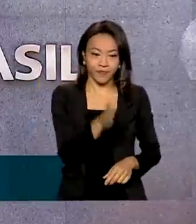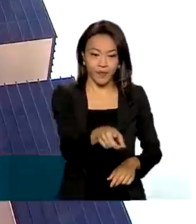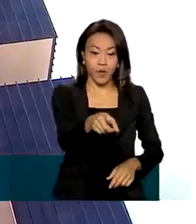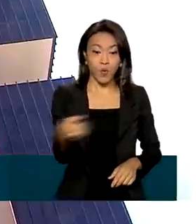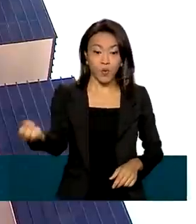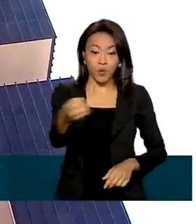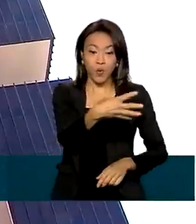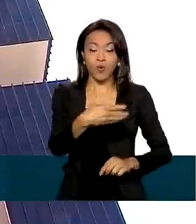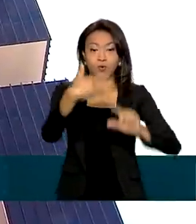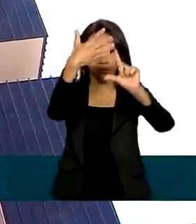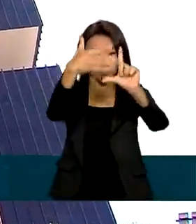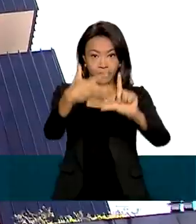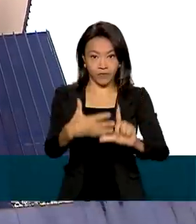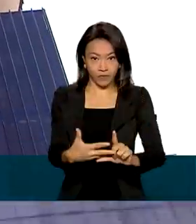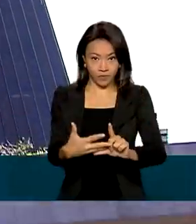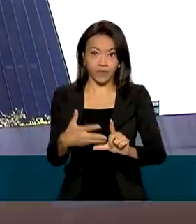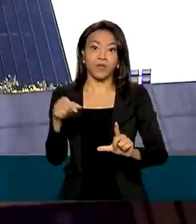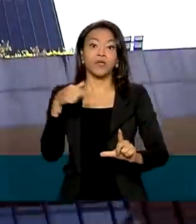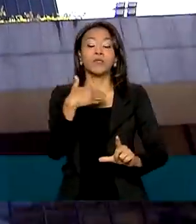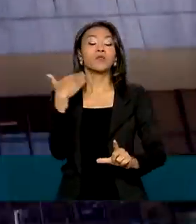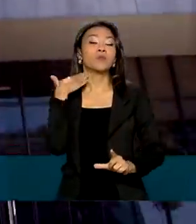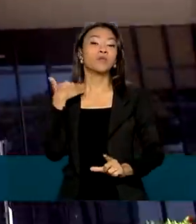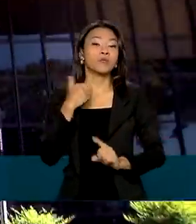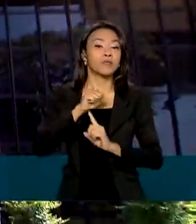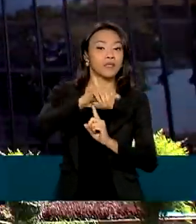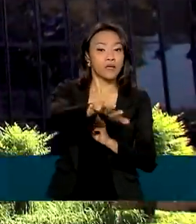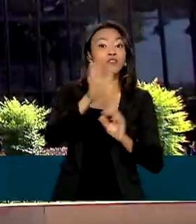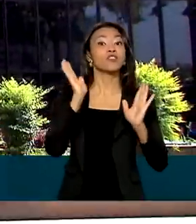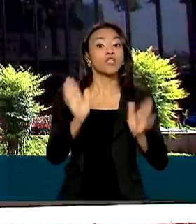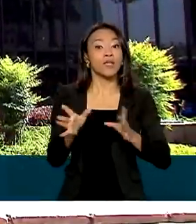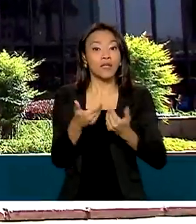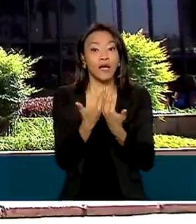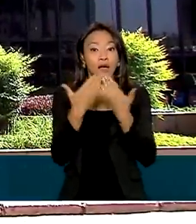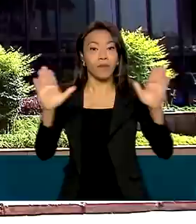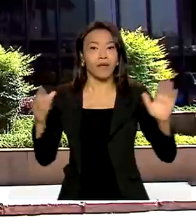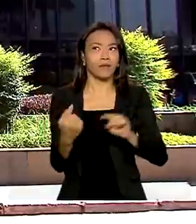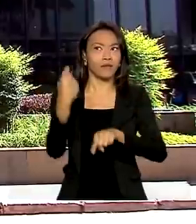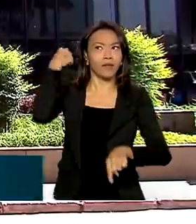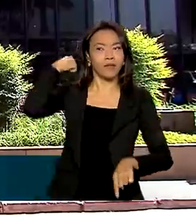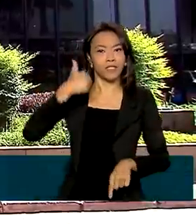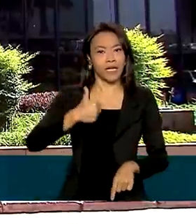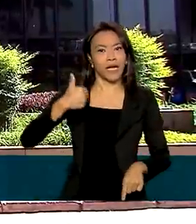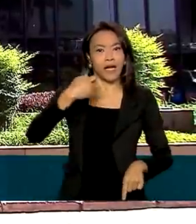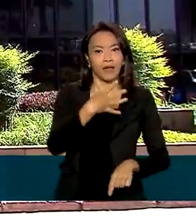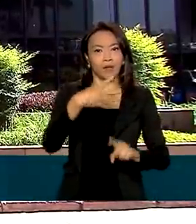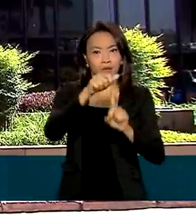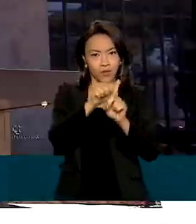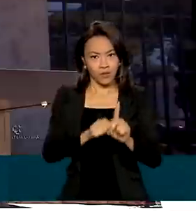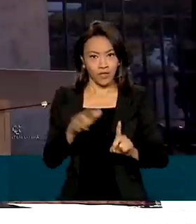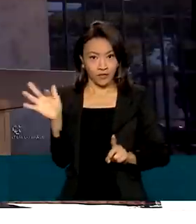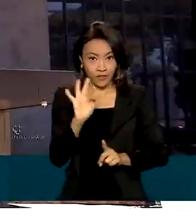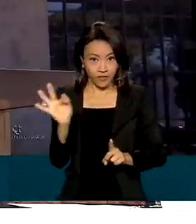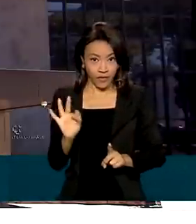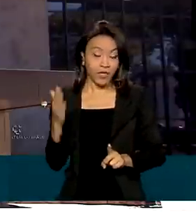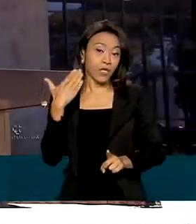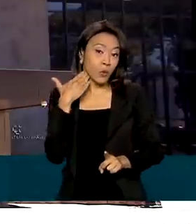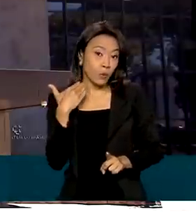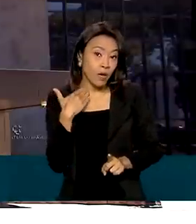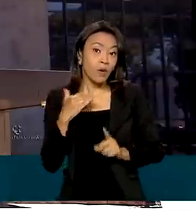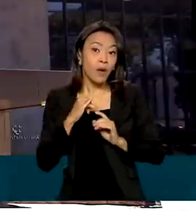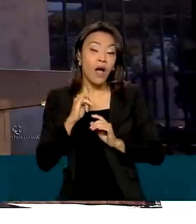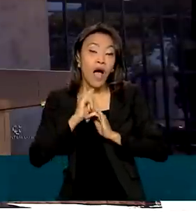Banco Central já está disponível para consultas. Desde 14 de fevereiro, quando o banco anunciou o dinheiro